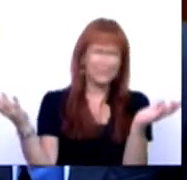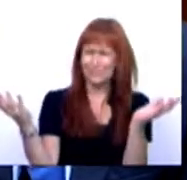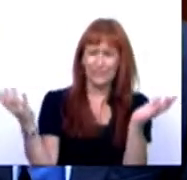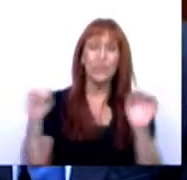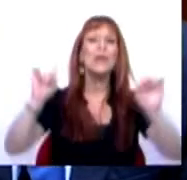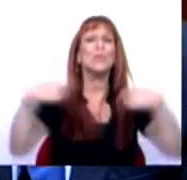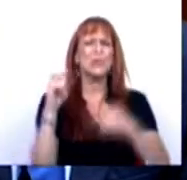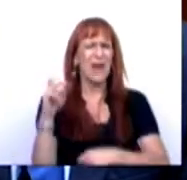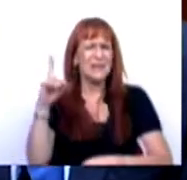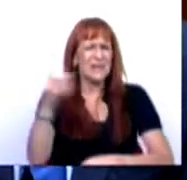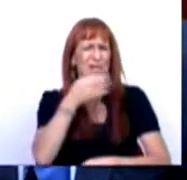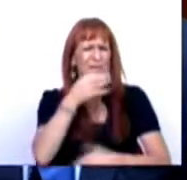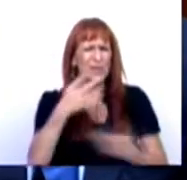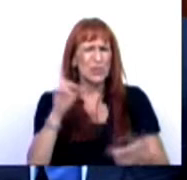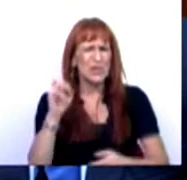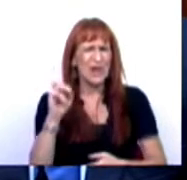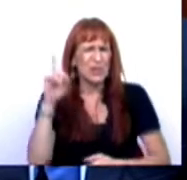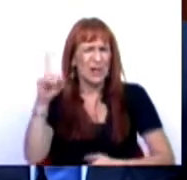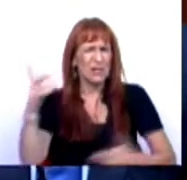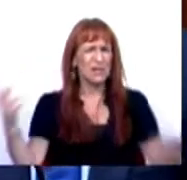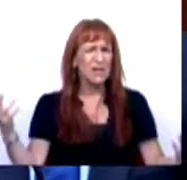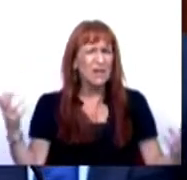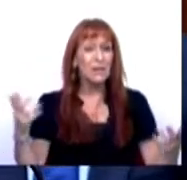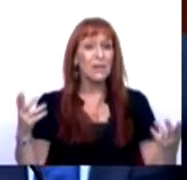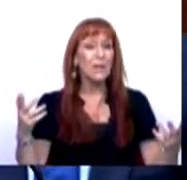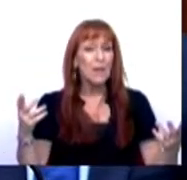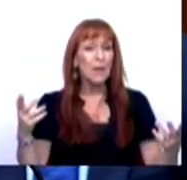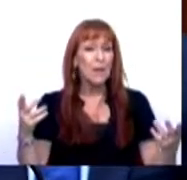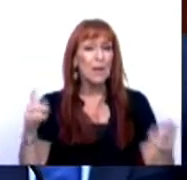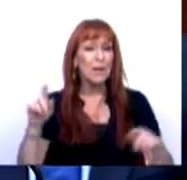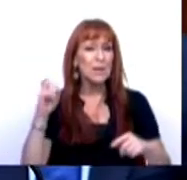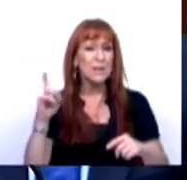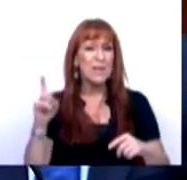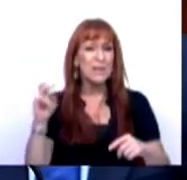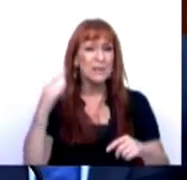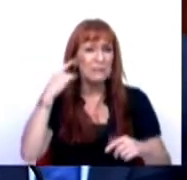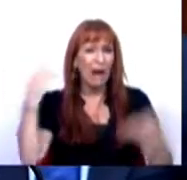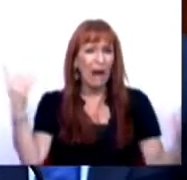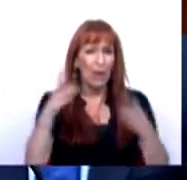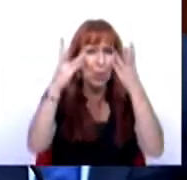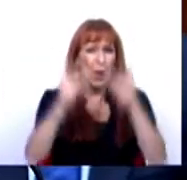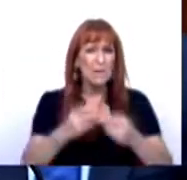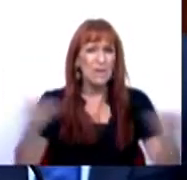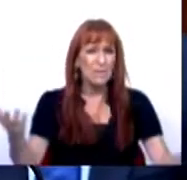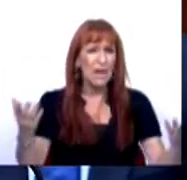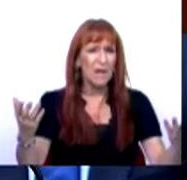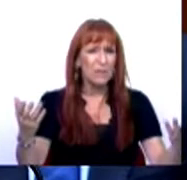Depois de 6 anos que o Orçamento,